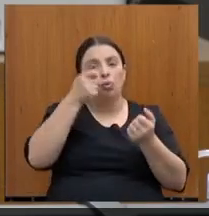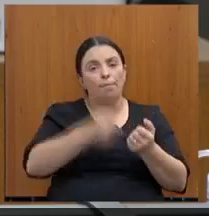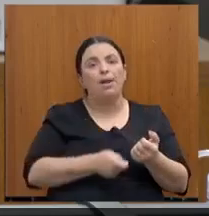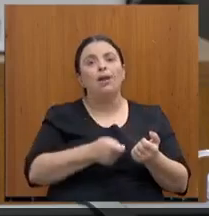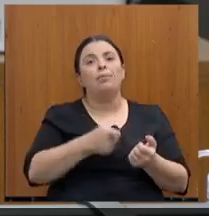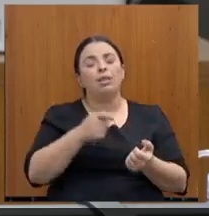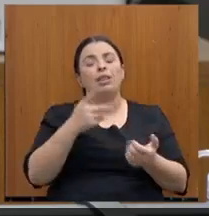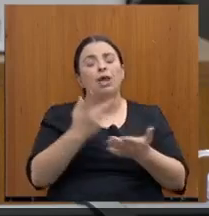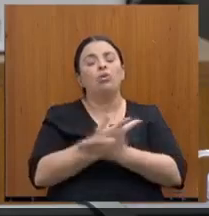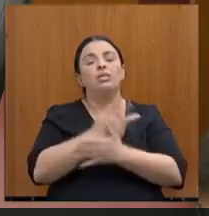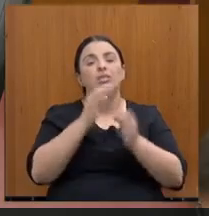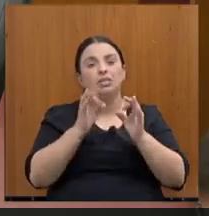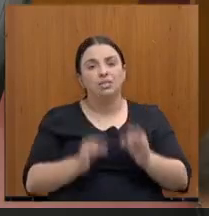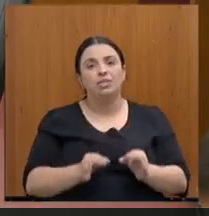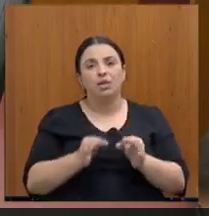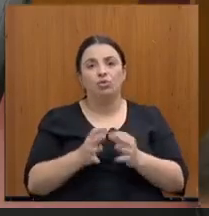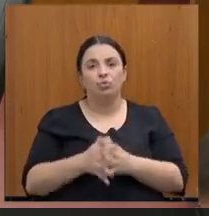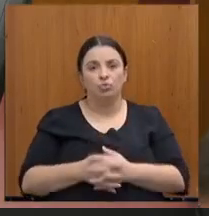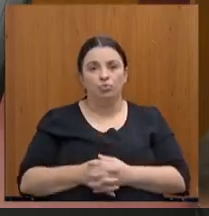divulgado. Obrigada, secretário.